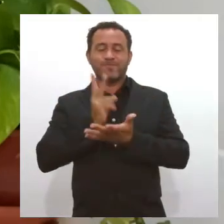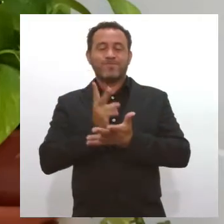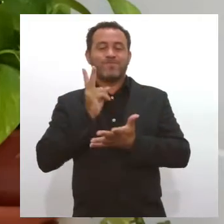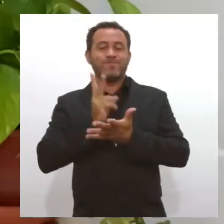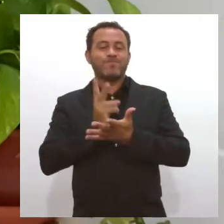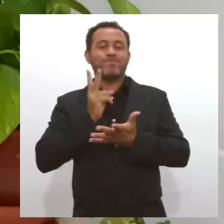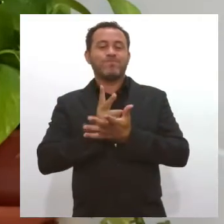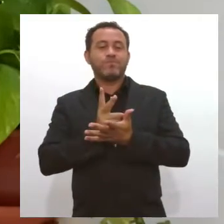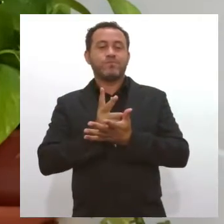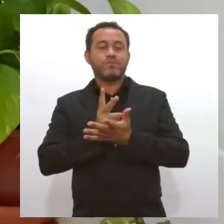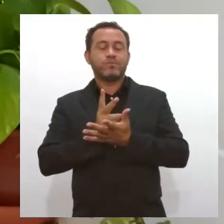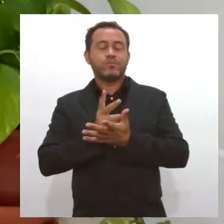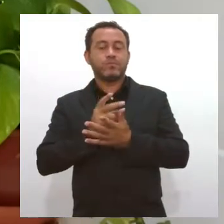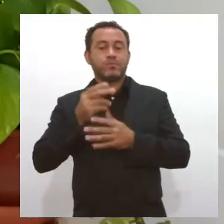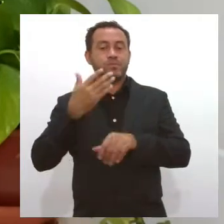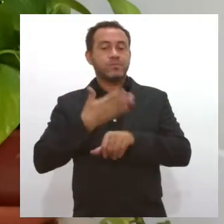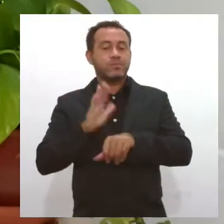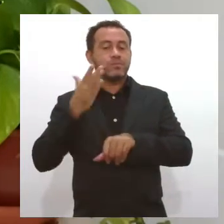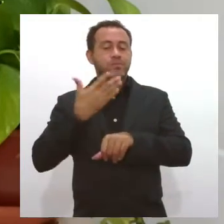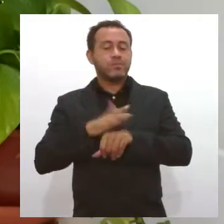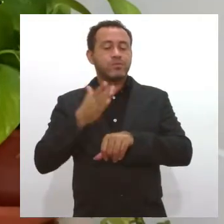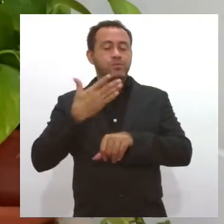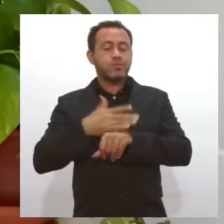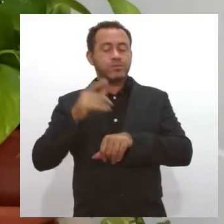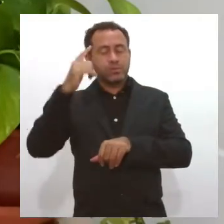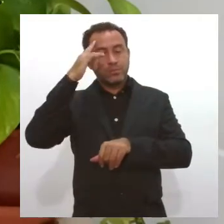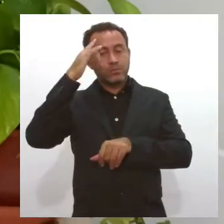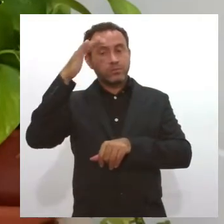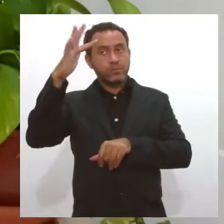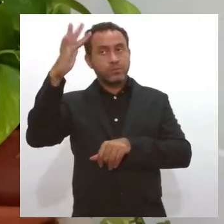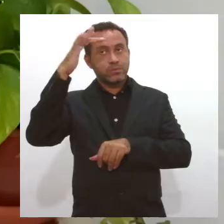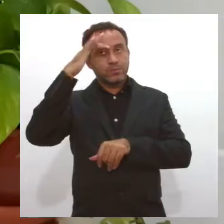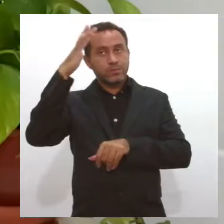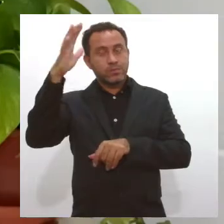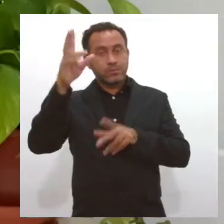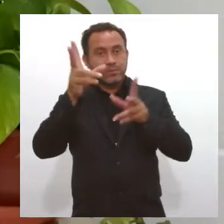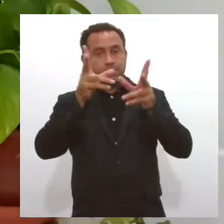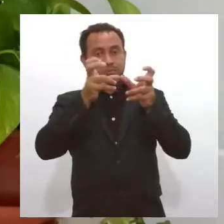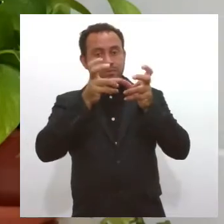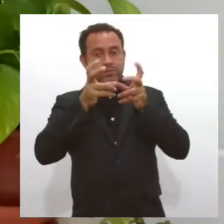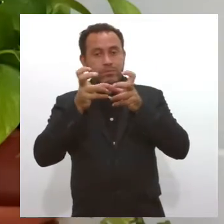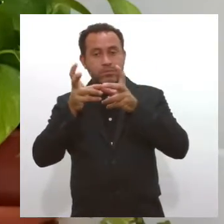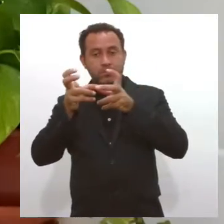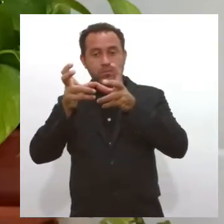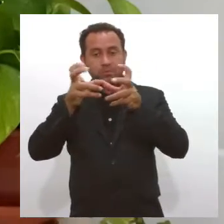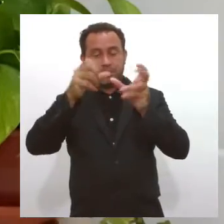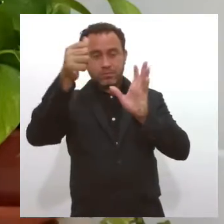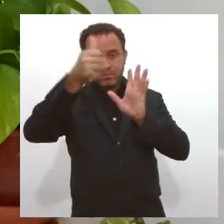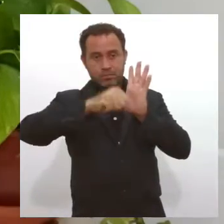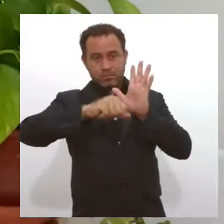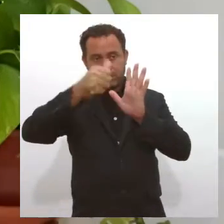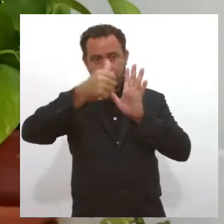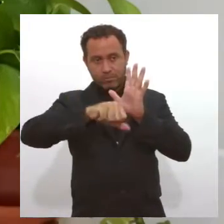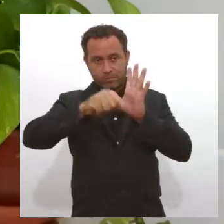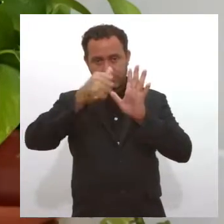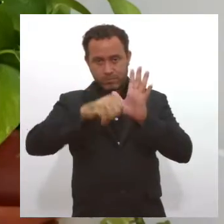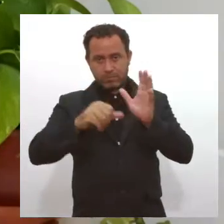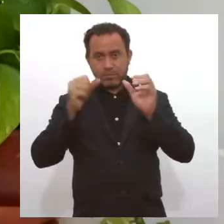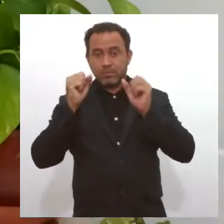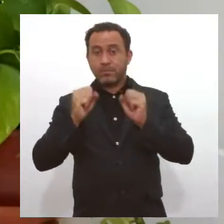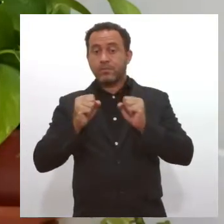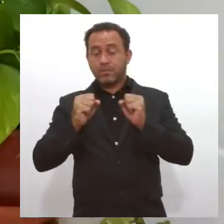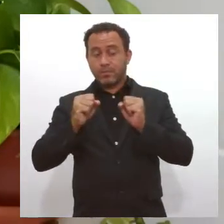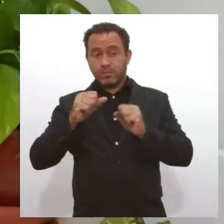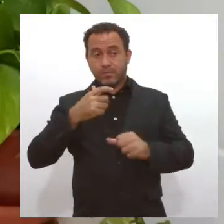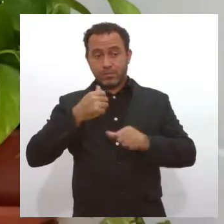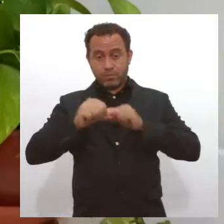estar fazendo exercício de autoreflexão, de autopercepção, de autoavaliação para que a minha liderança, a